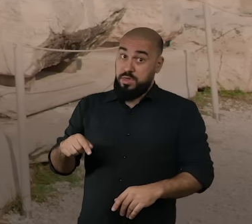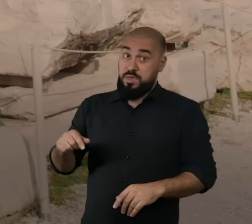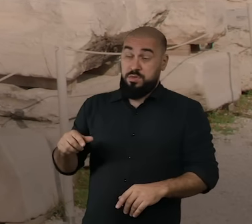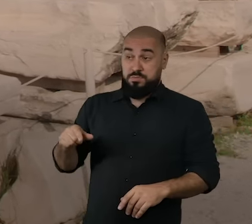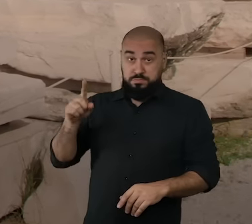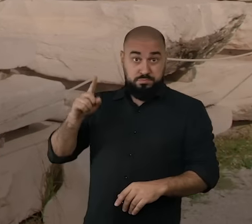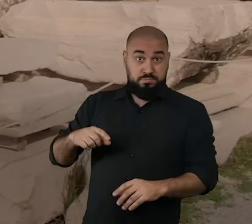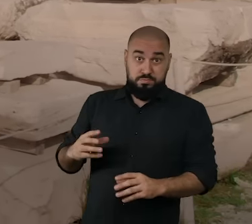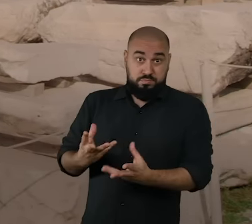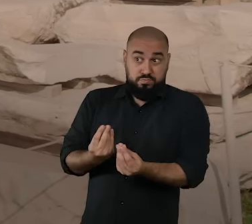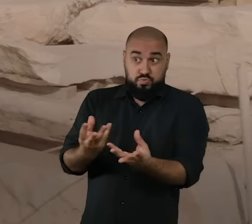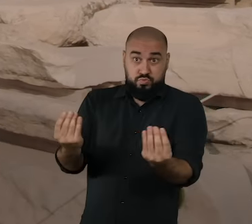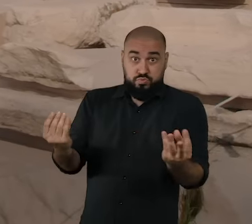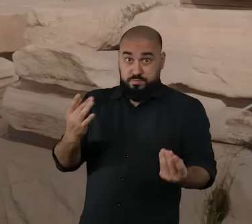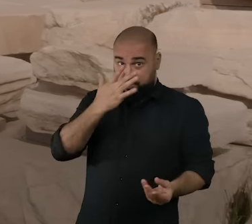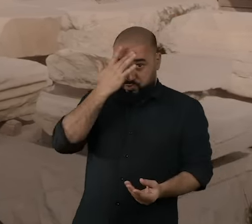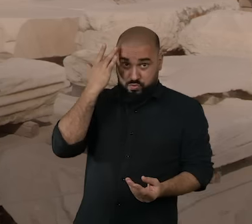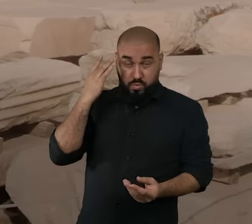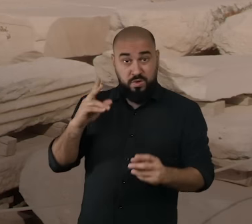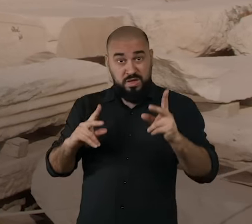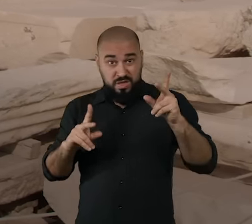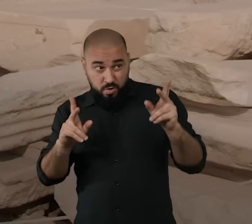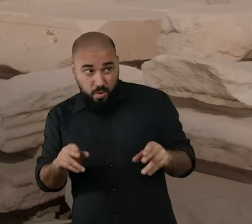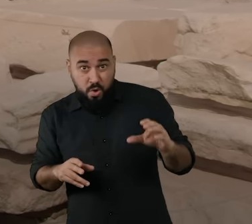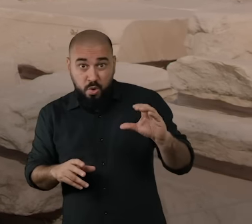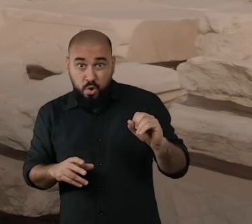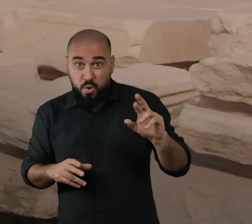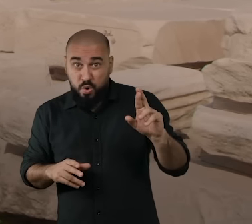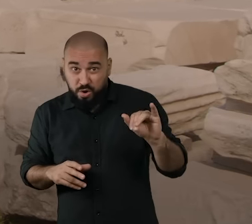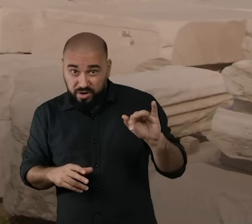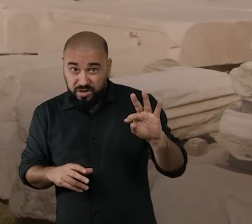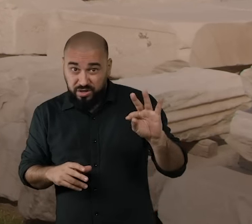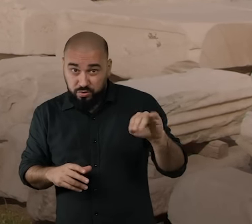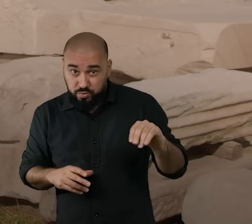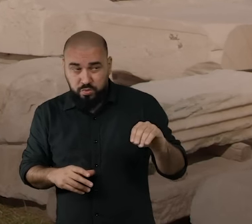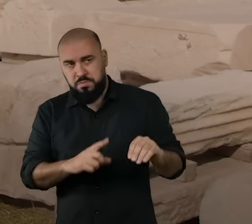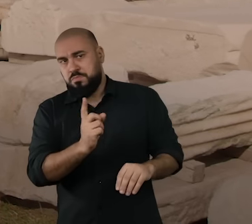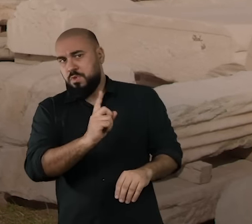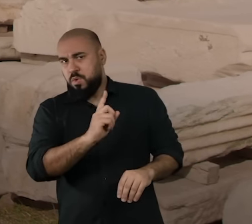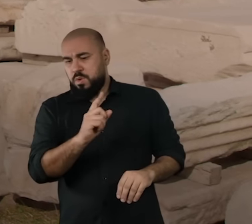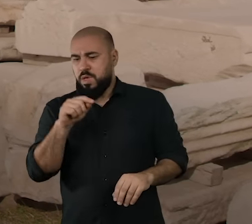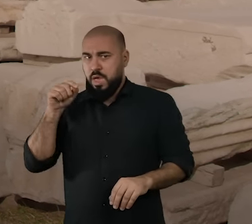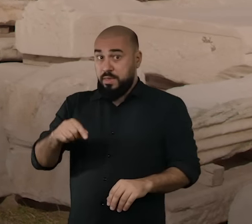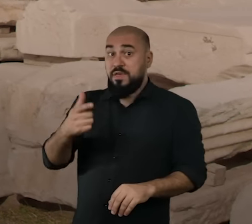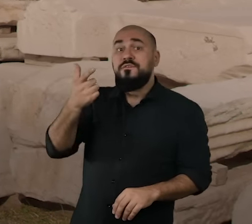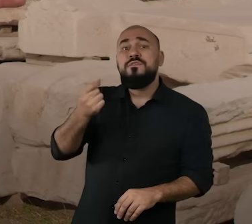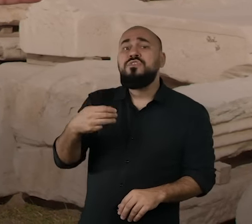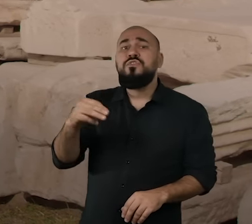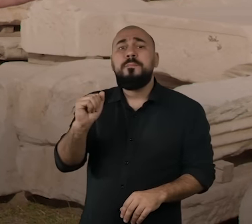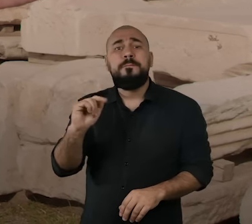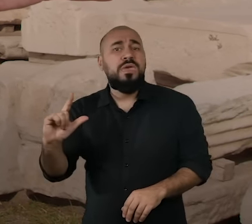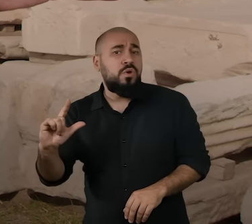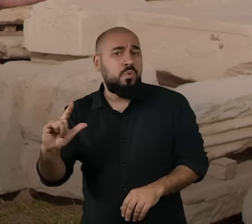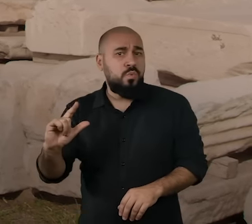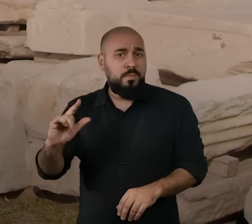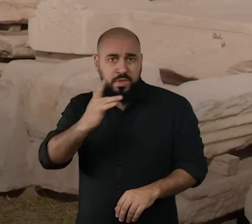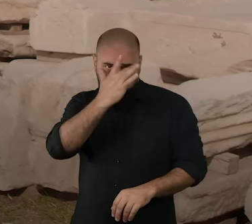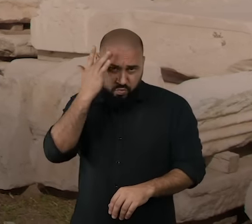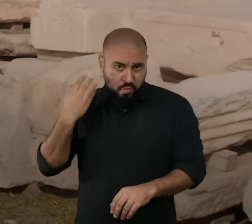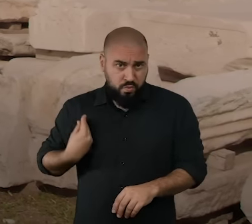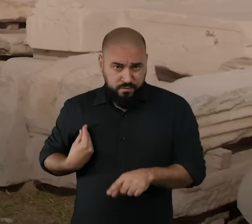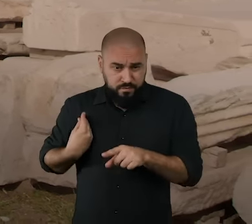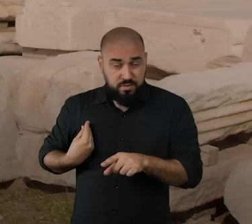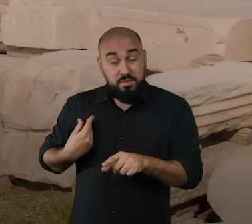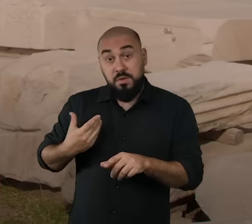era a cidade de Corinto. Aqui naquele tempo, havia pelo menos uns 20 mil habitantes, o que era, sim, uma cidade considerável para os